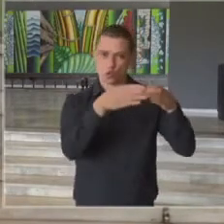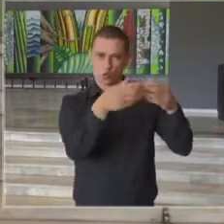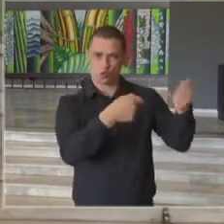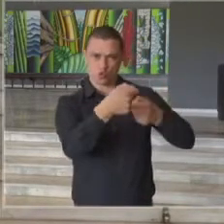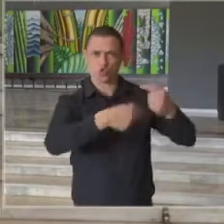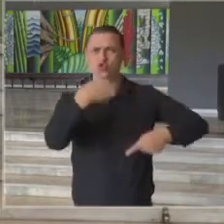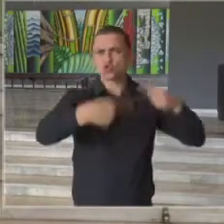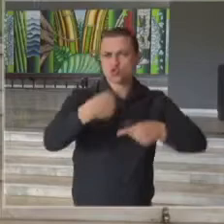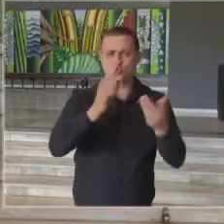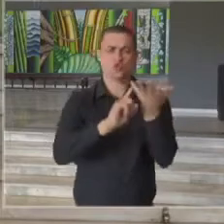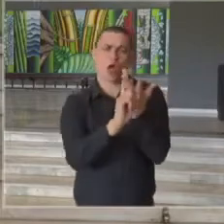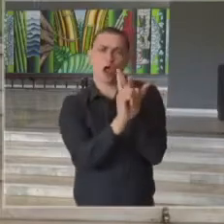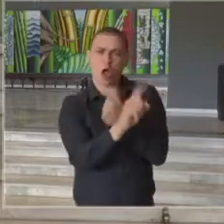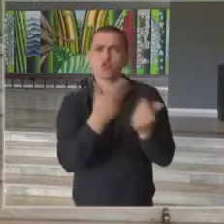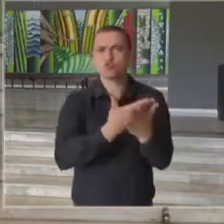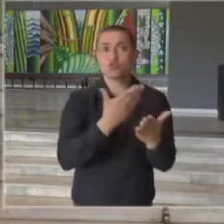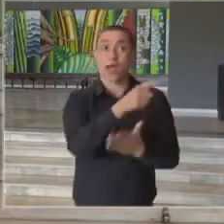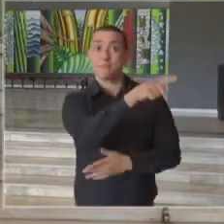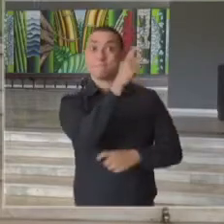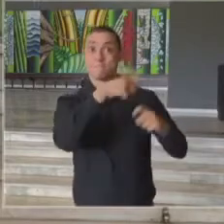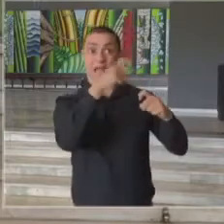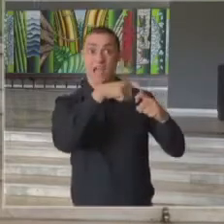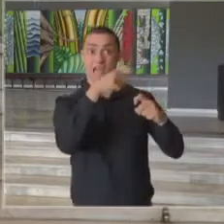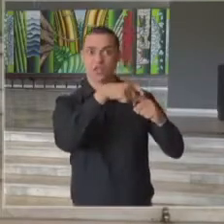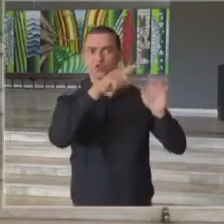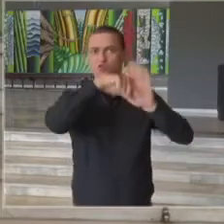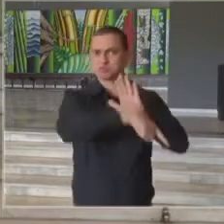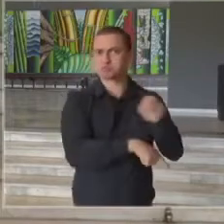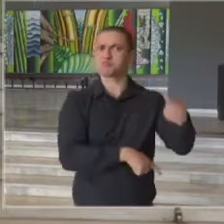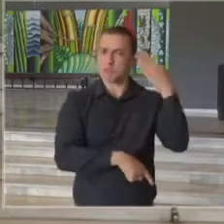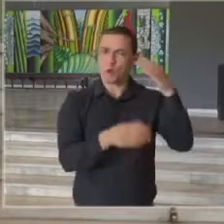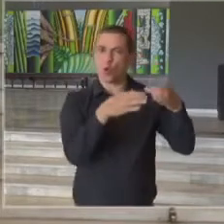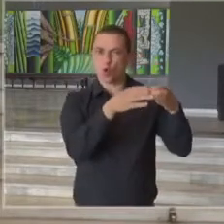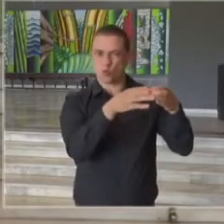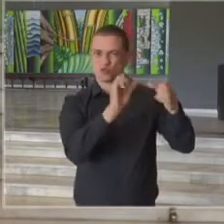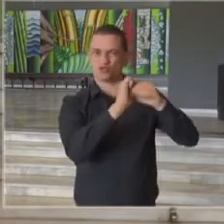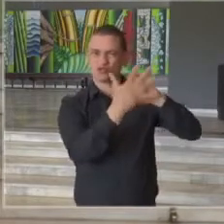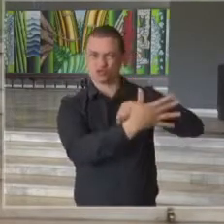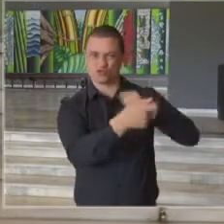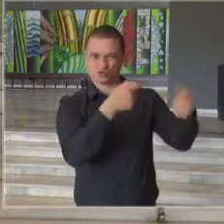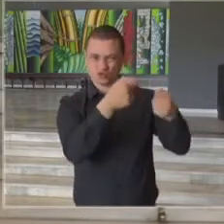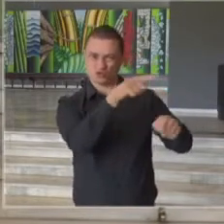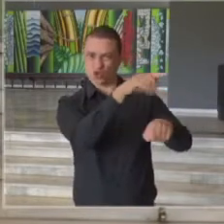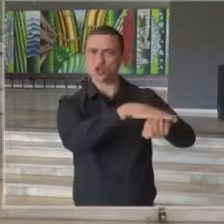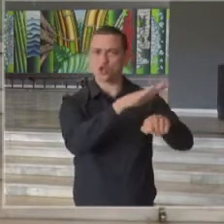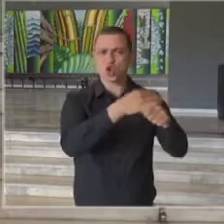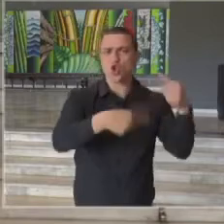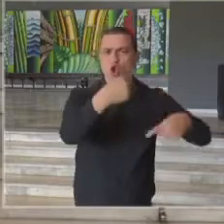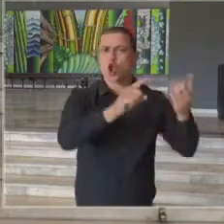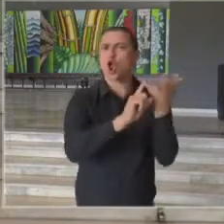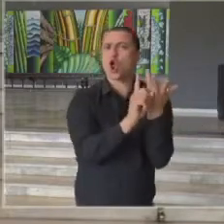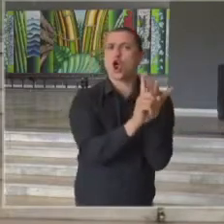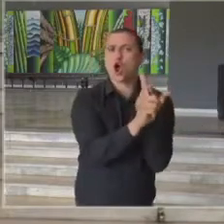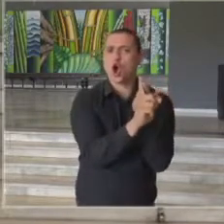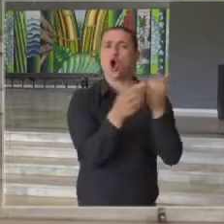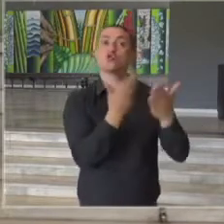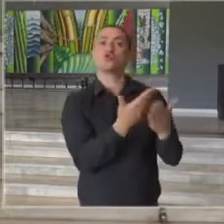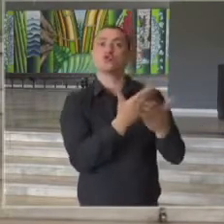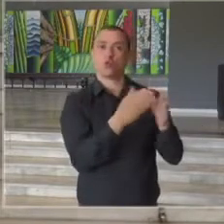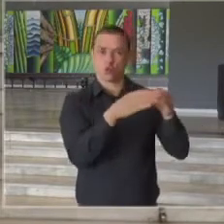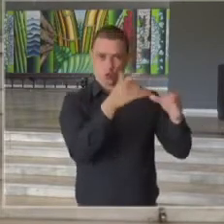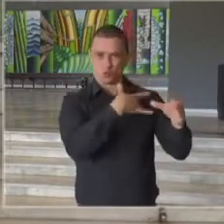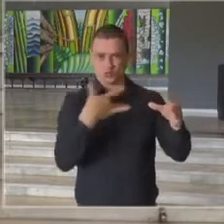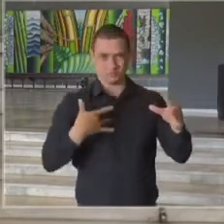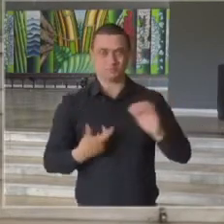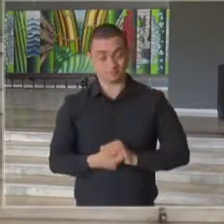e discutidas pelos médicos especialistas do Centro de Contingência do Covid-19, o Comitê de Saúde